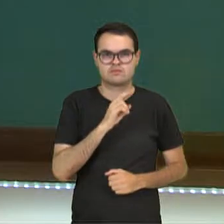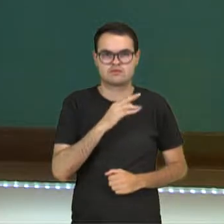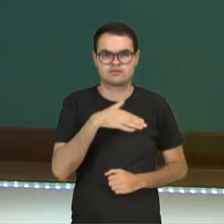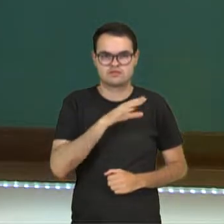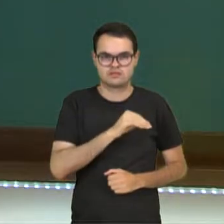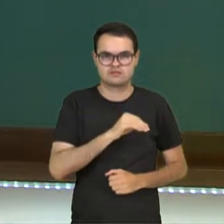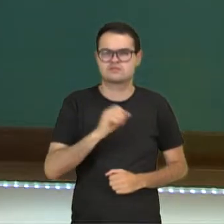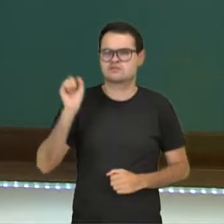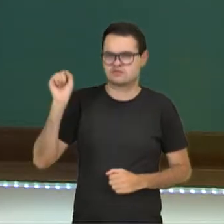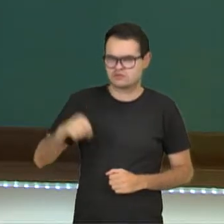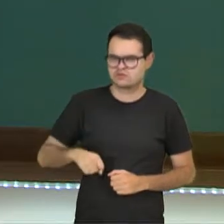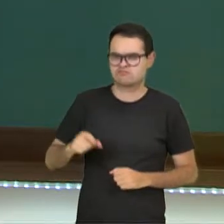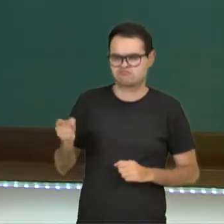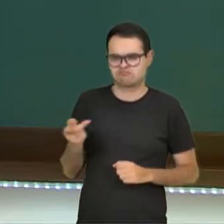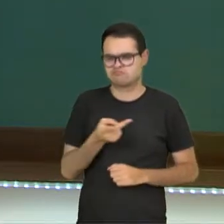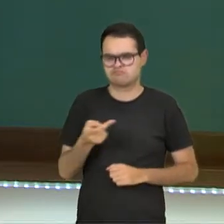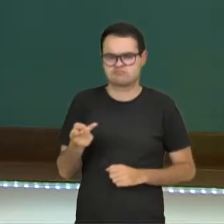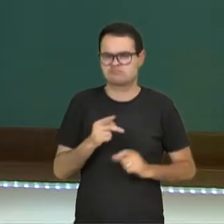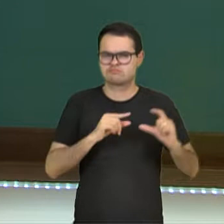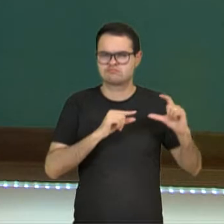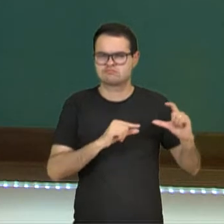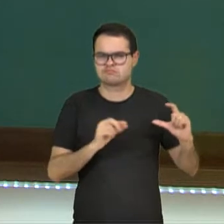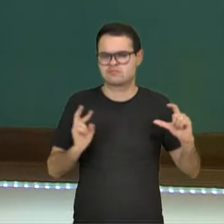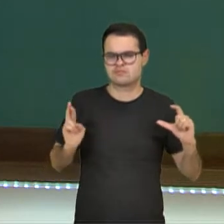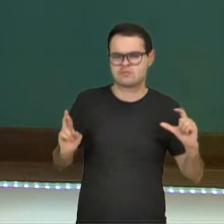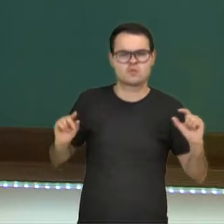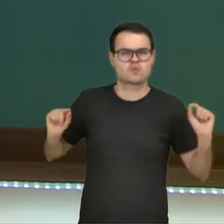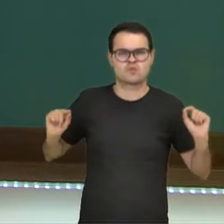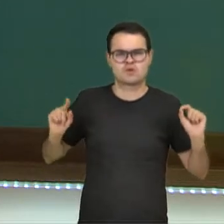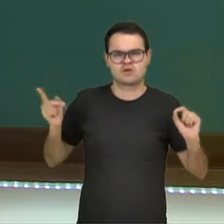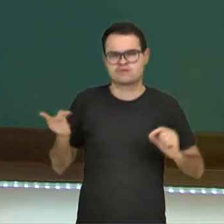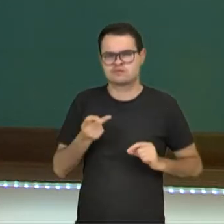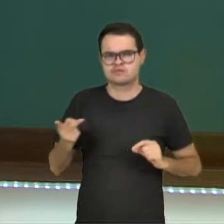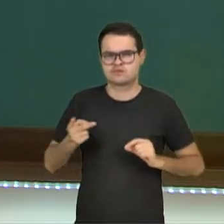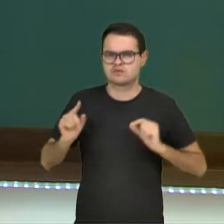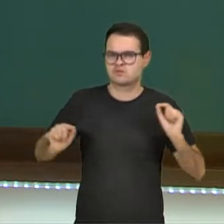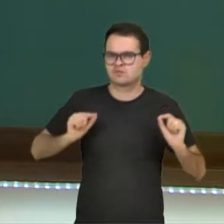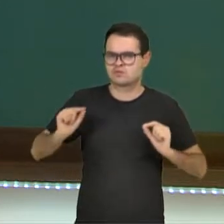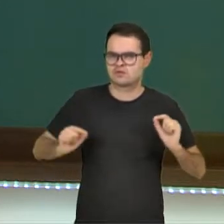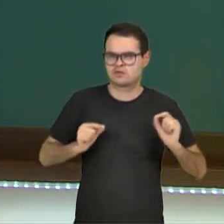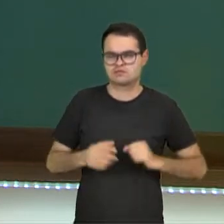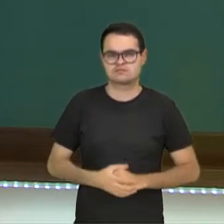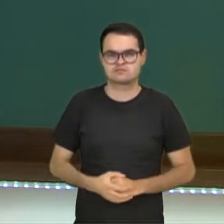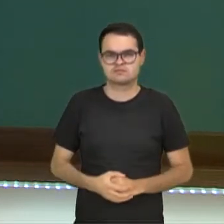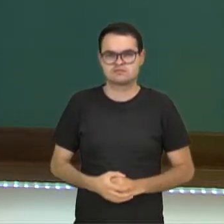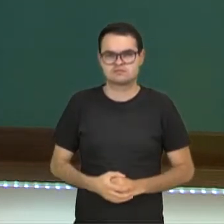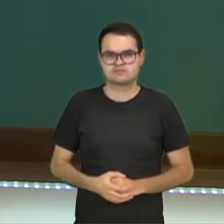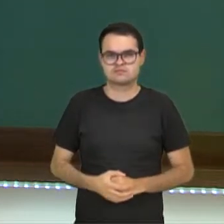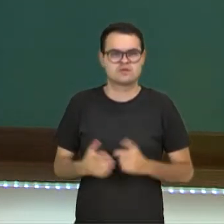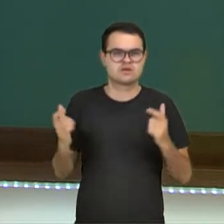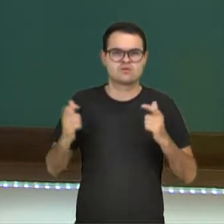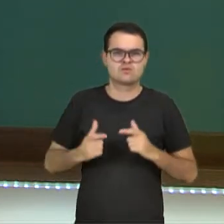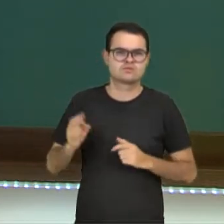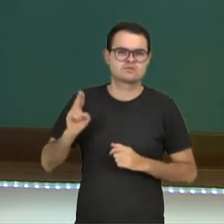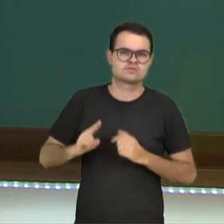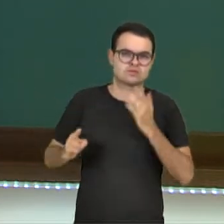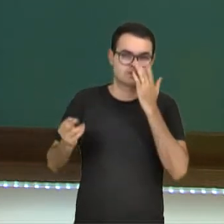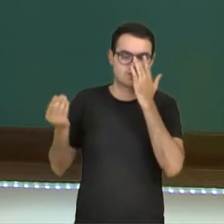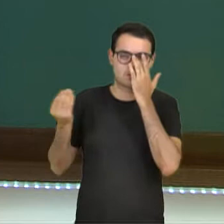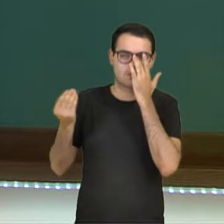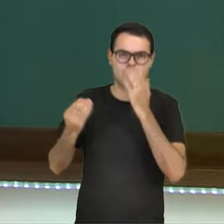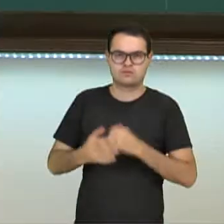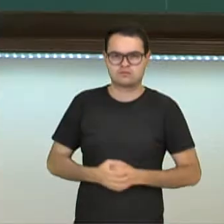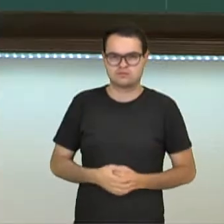razão e proporção. Mas o que são esses dois conceitos de razão e proporção? Onde nós utilizamos a razão e